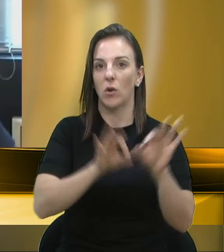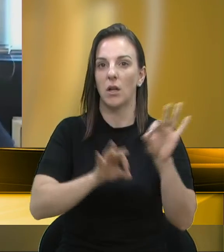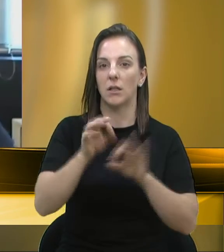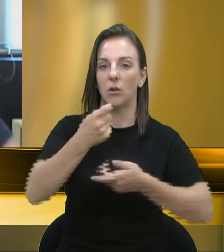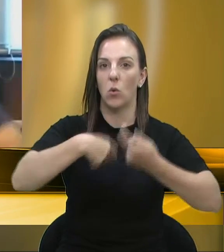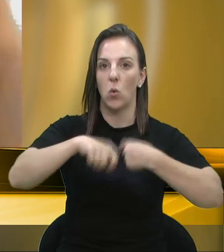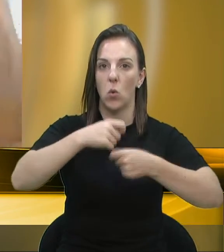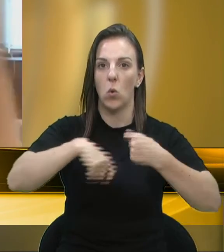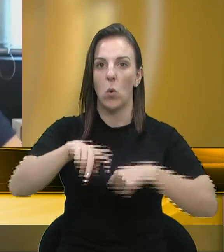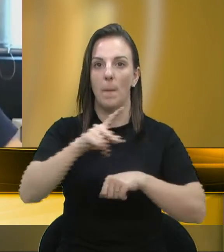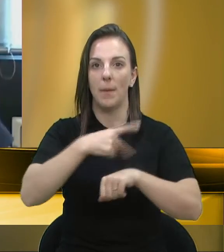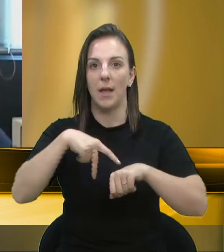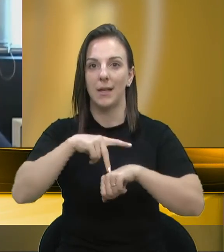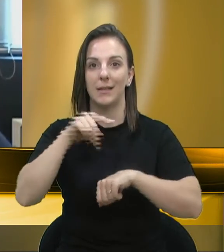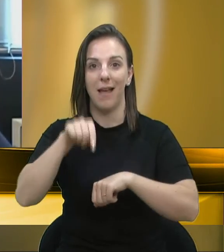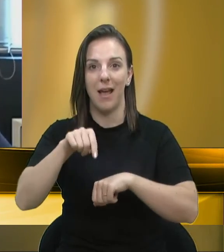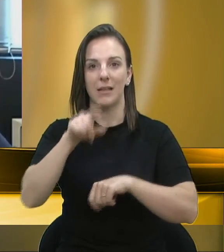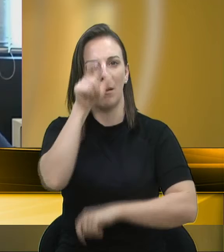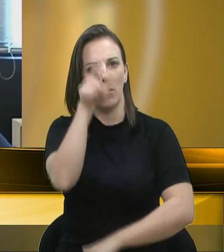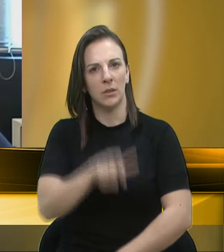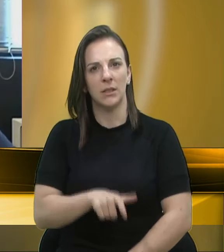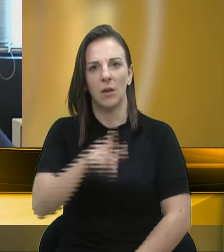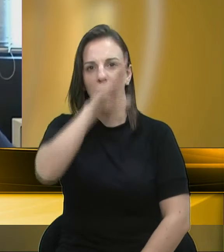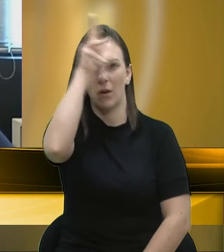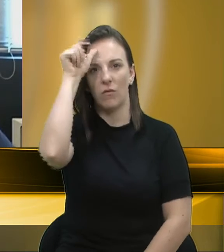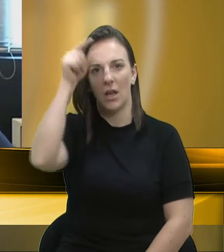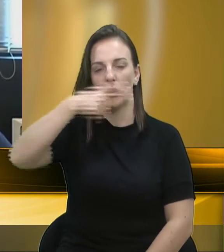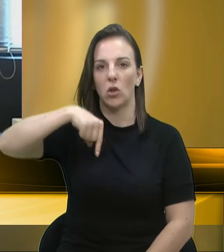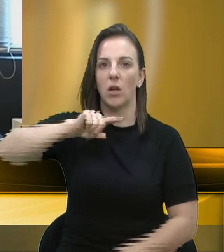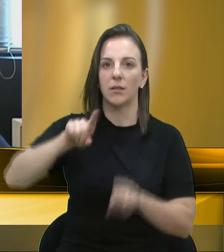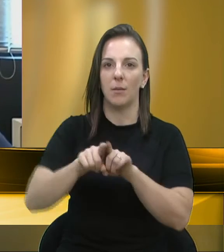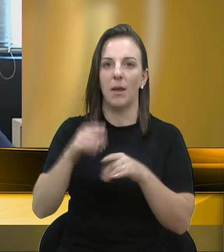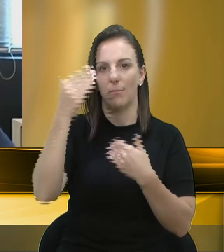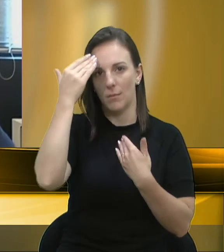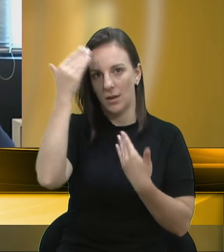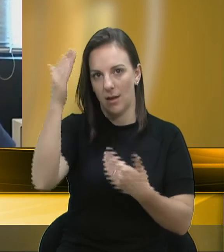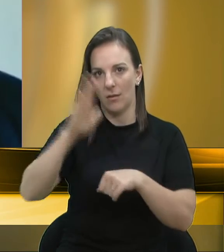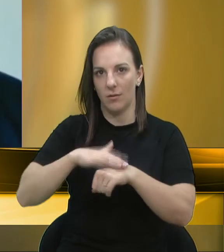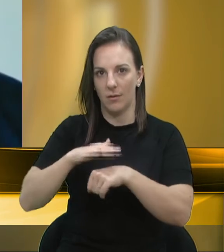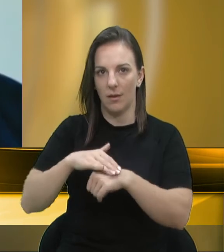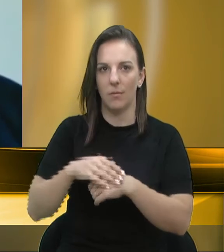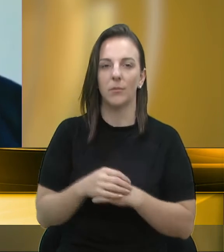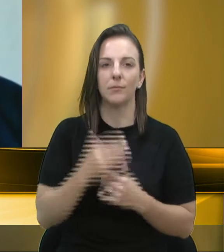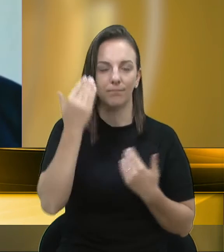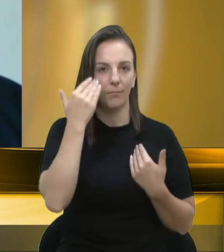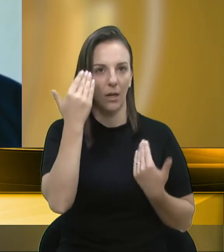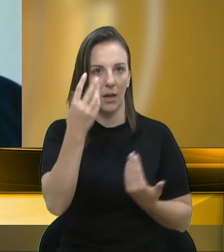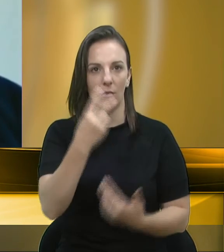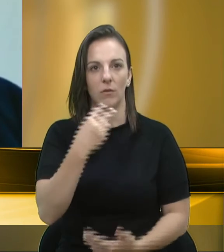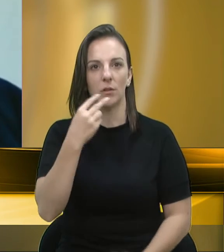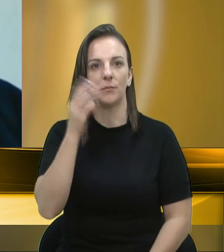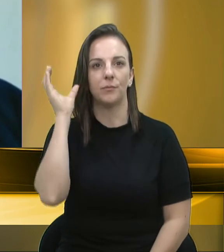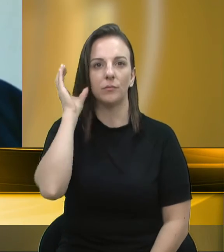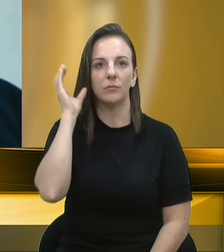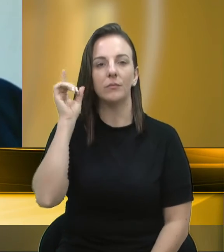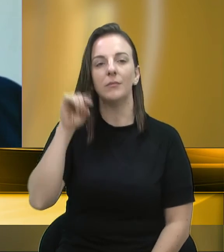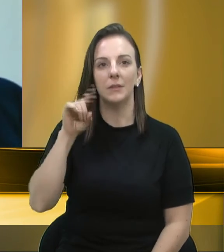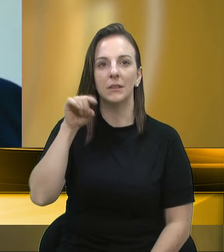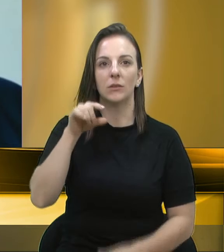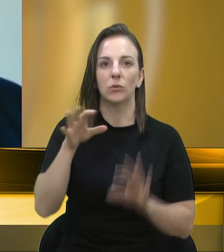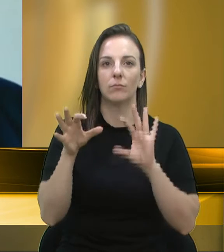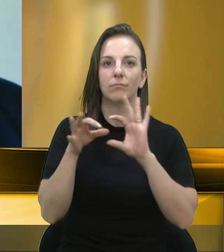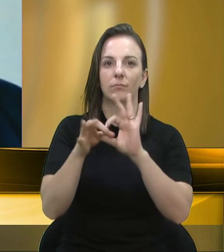Essa é a posição do prefeito e essa é a nossa posição. Obrigado pela parte. Obrigado, vereador Cadore. É esse o alinhamento, vereador Cadore.